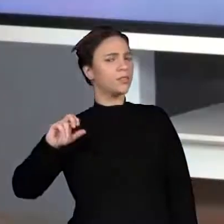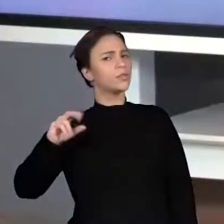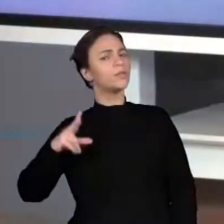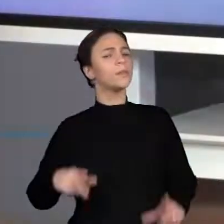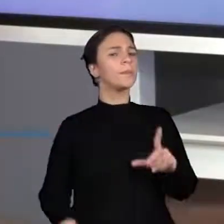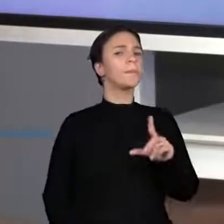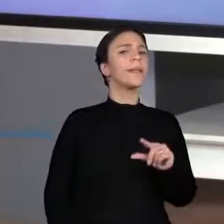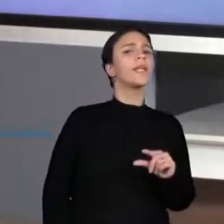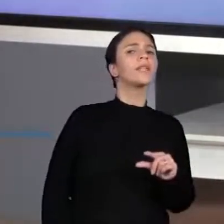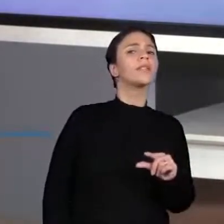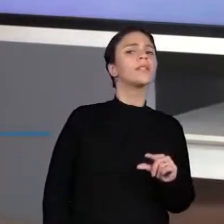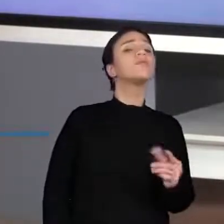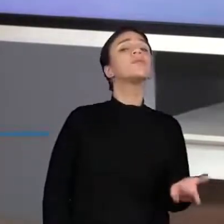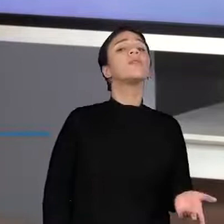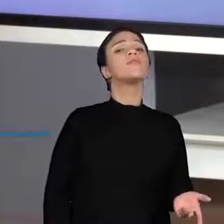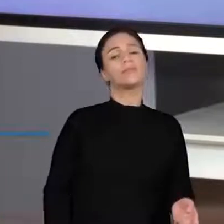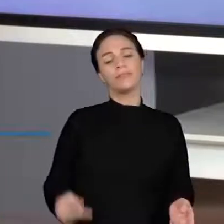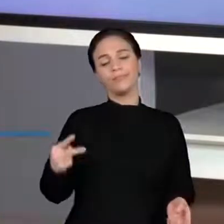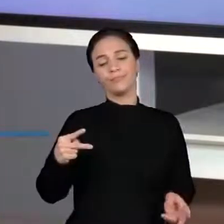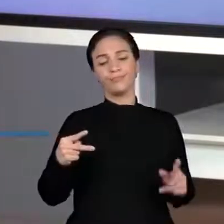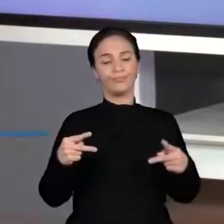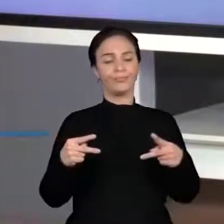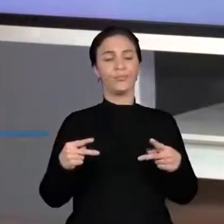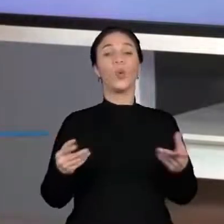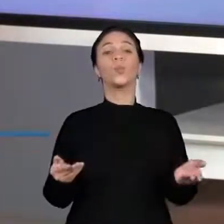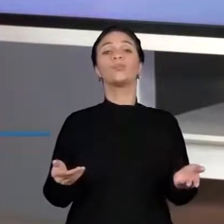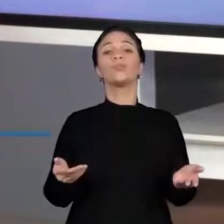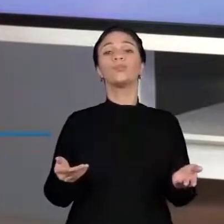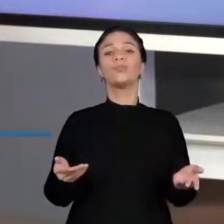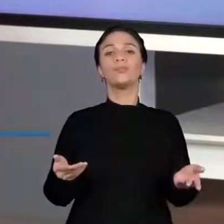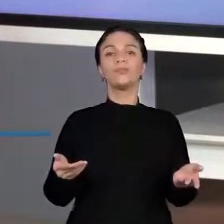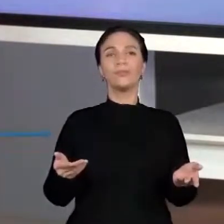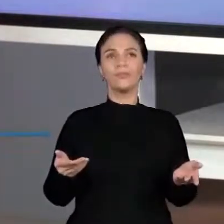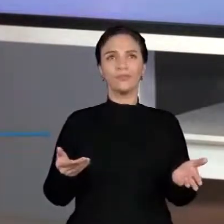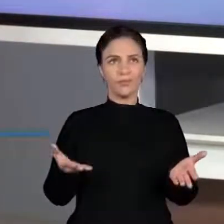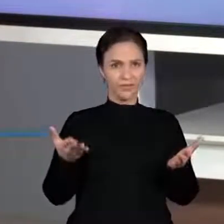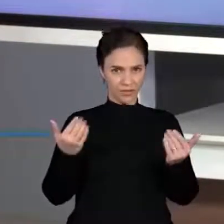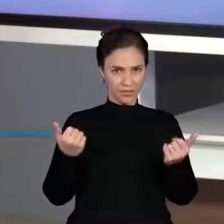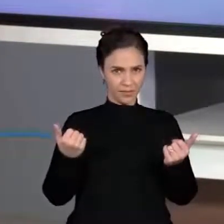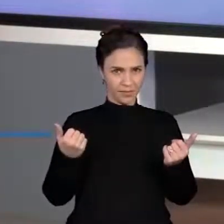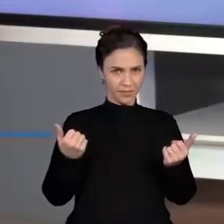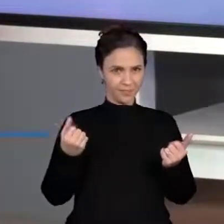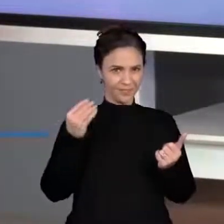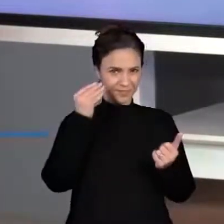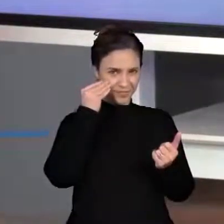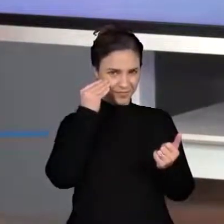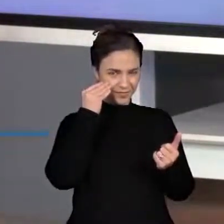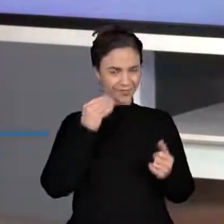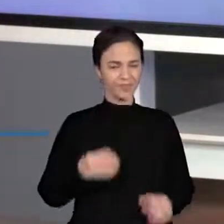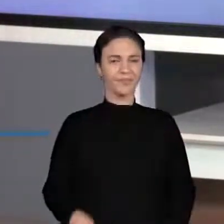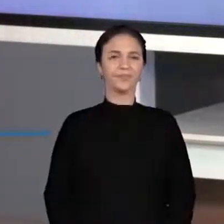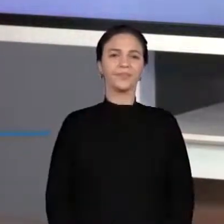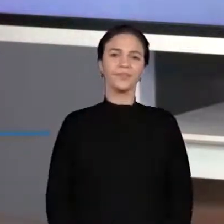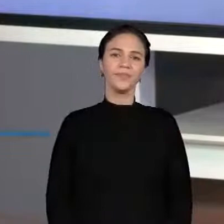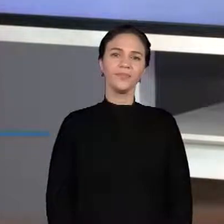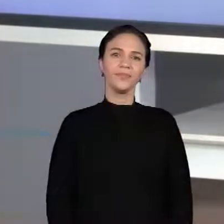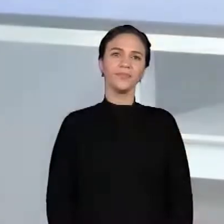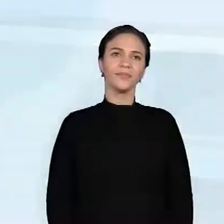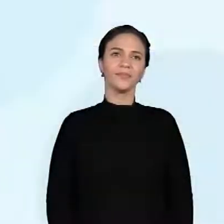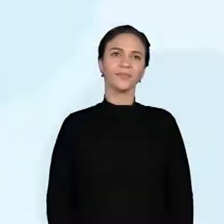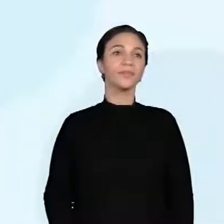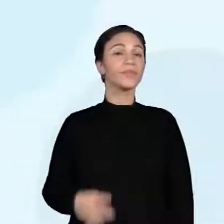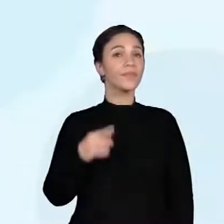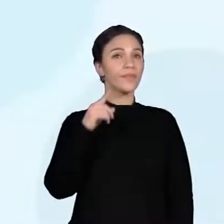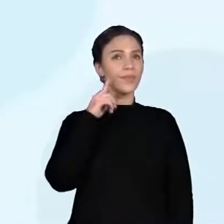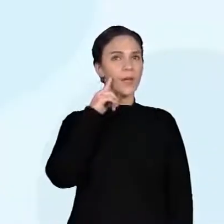que 4.900? Ou vai dar os 4.900? Vamos fazer aquela regra? Então, vamos lá? Olha só. Eu tenho